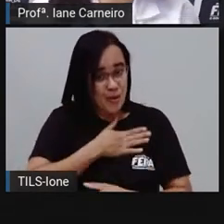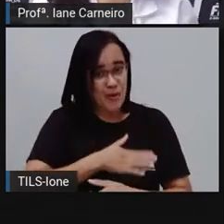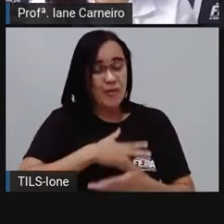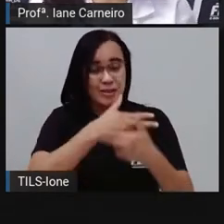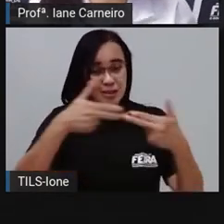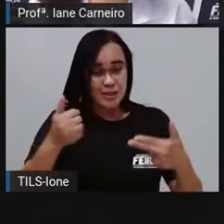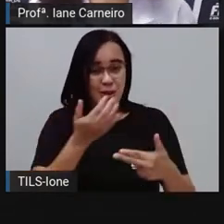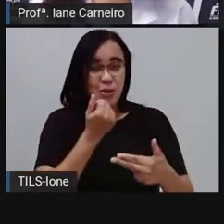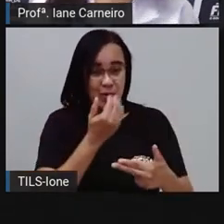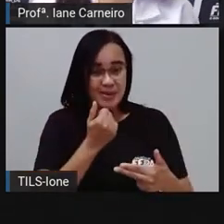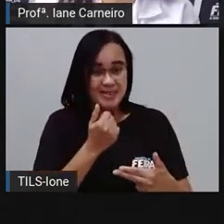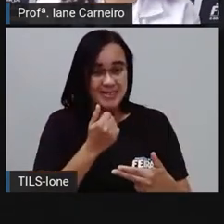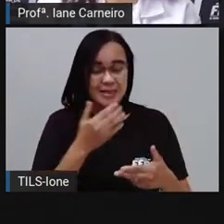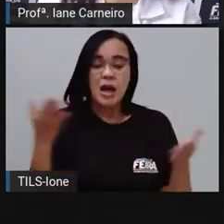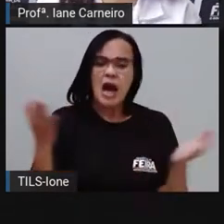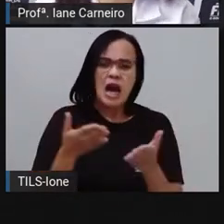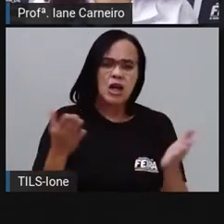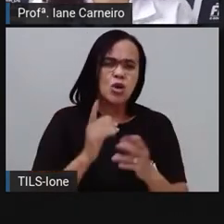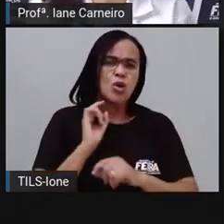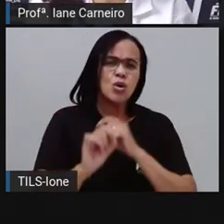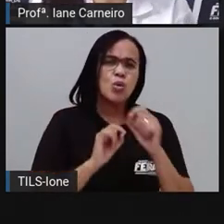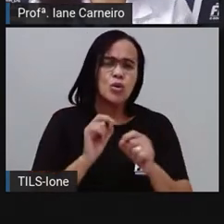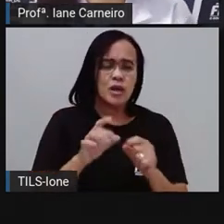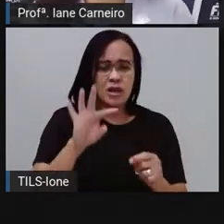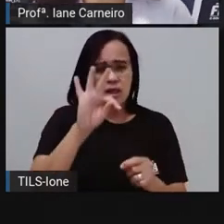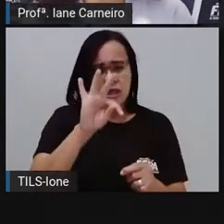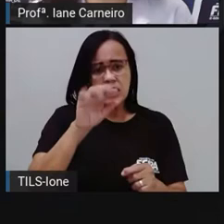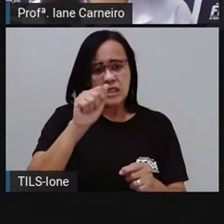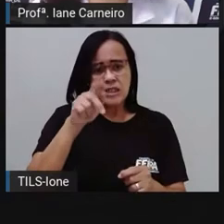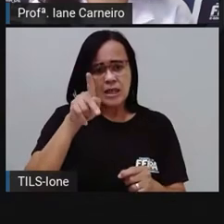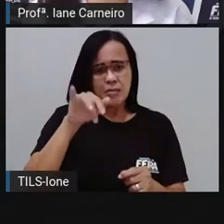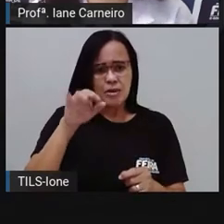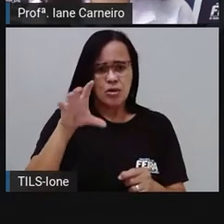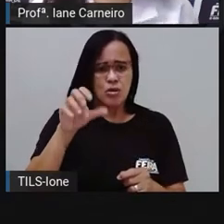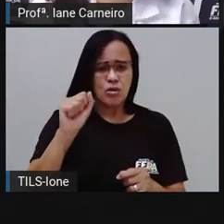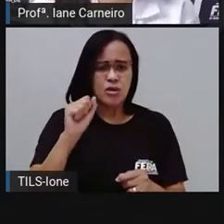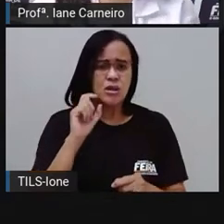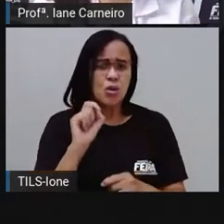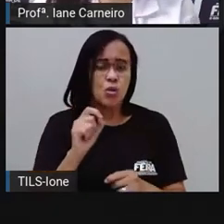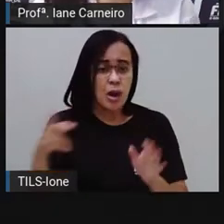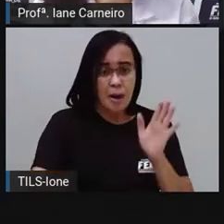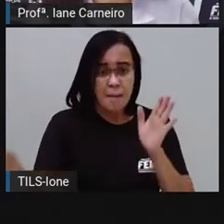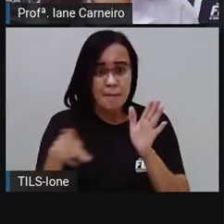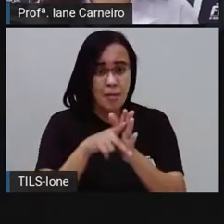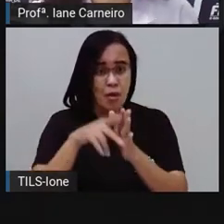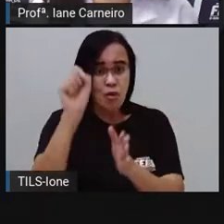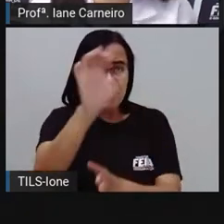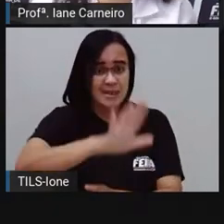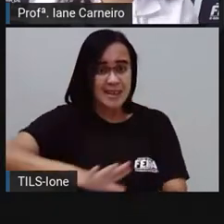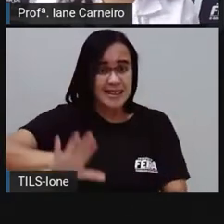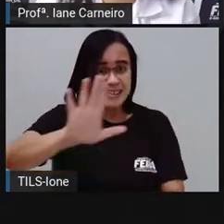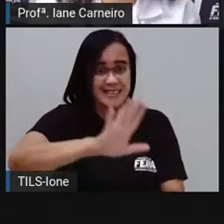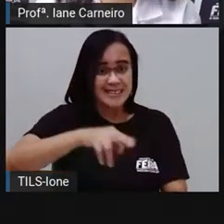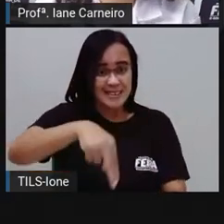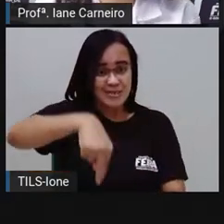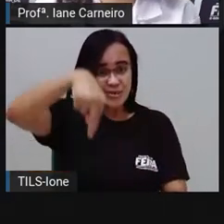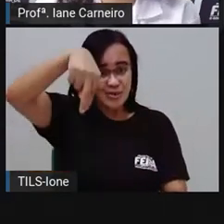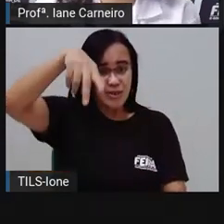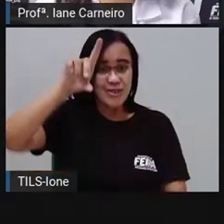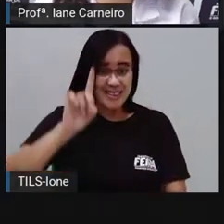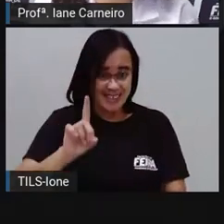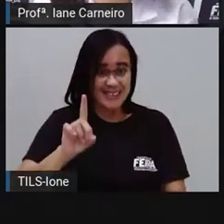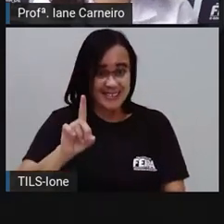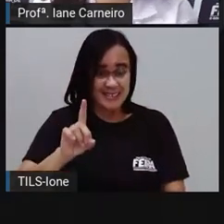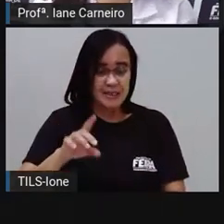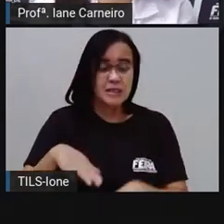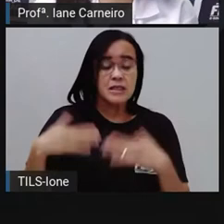tapioca, né? E o beiju, que é uma comida típica aqui do Nordeste, né? Uma colega da Pro que tá morando agora lá em